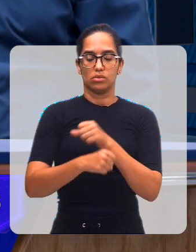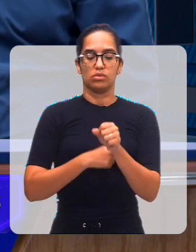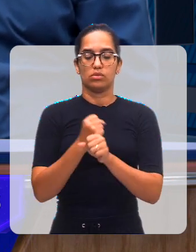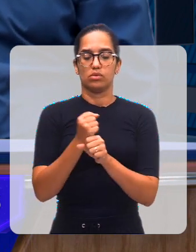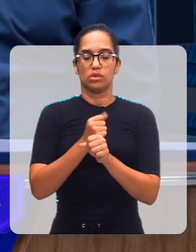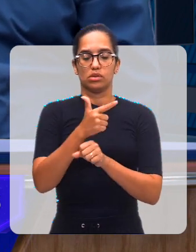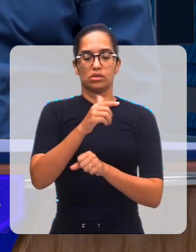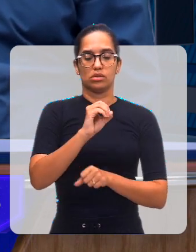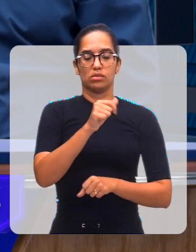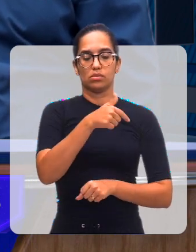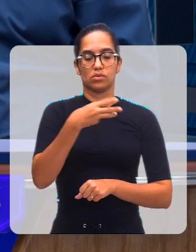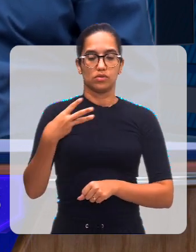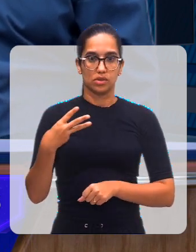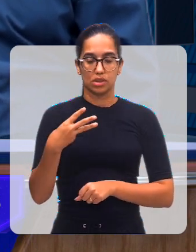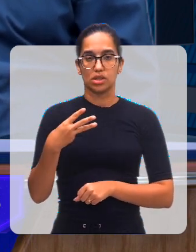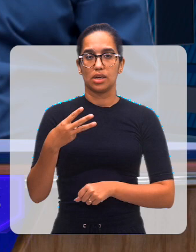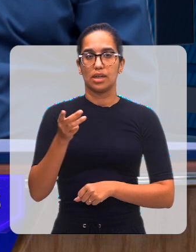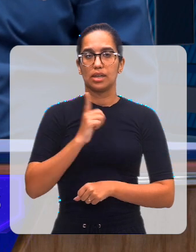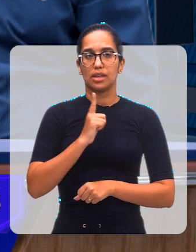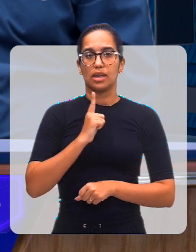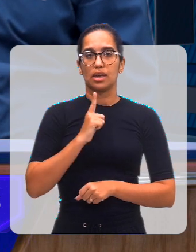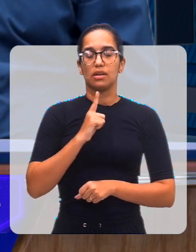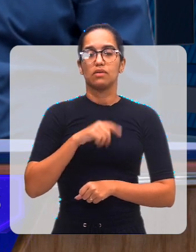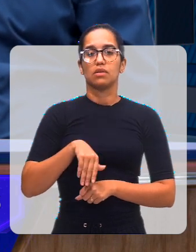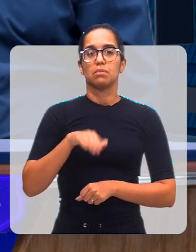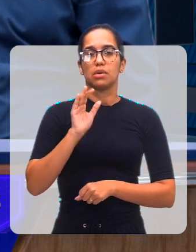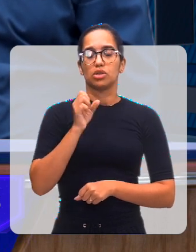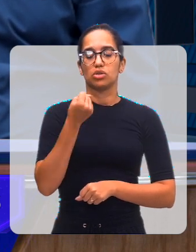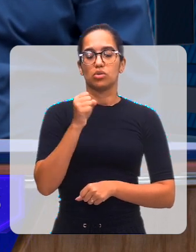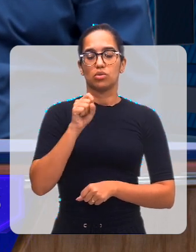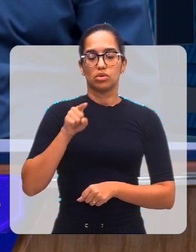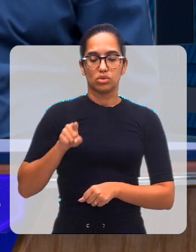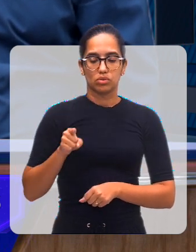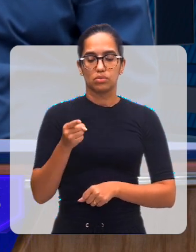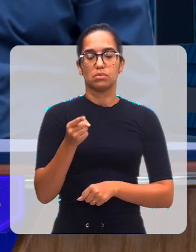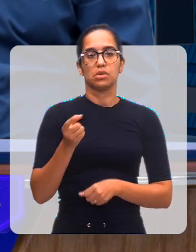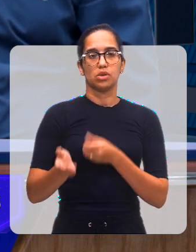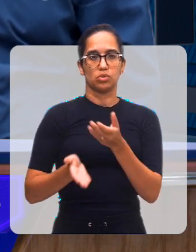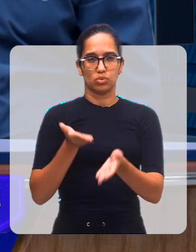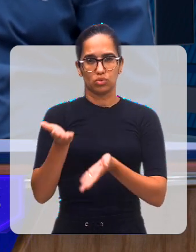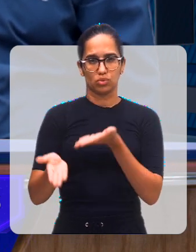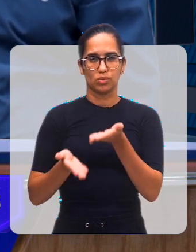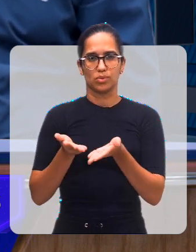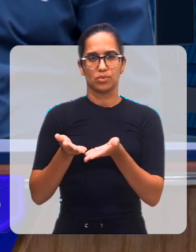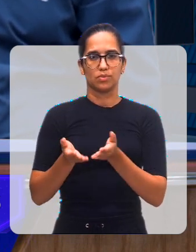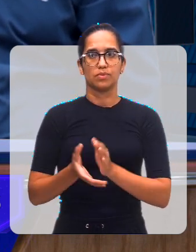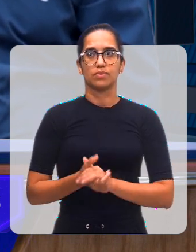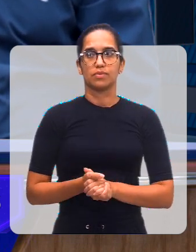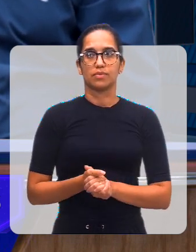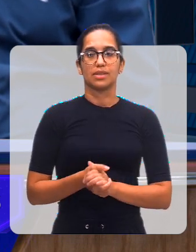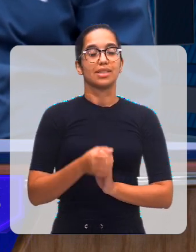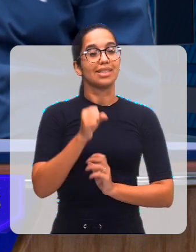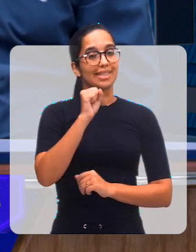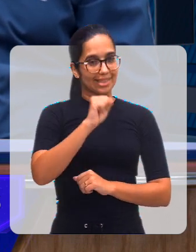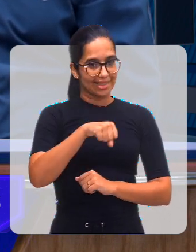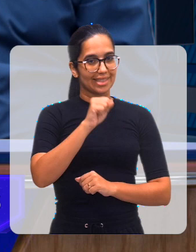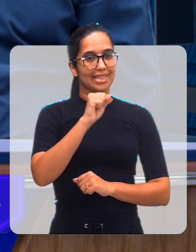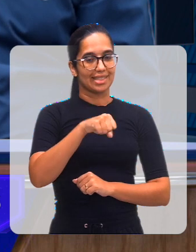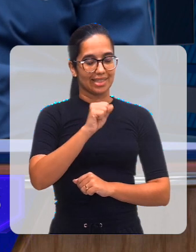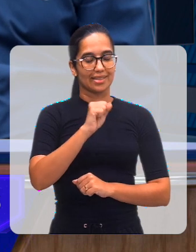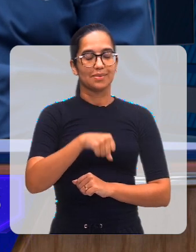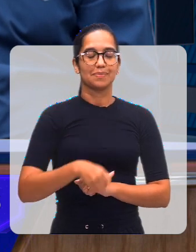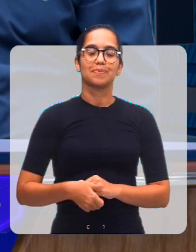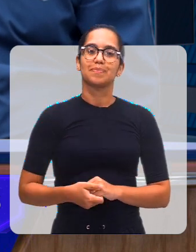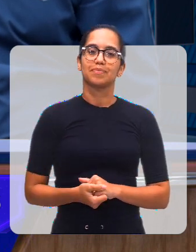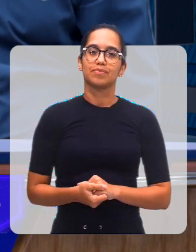ano de 2023, houve mais de oito mil atendimentos, é isso, Daniela? Sim.